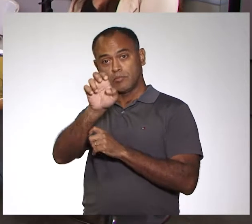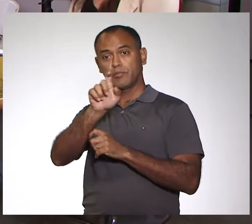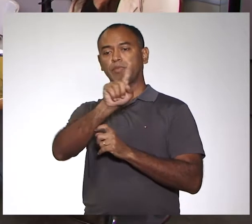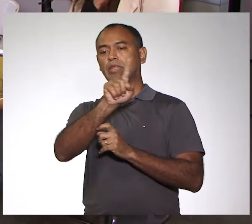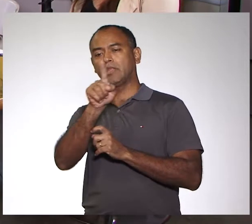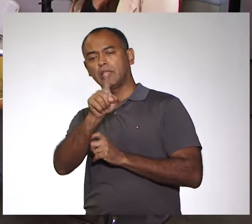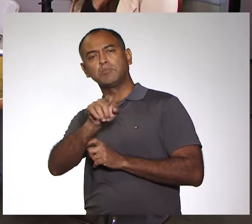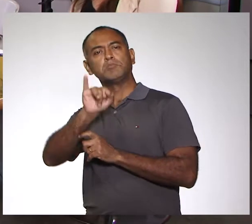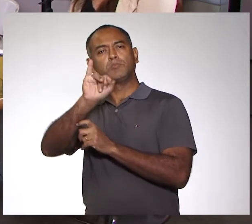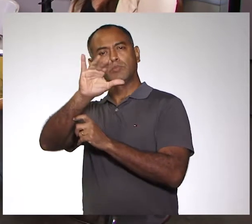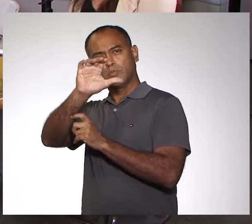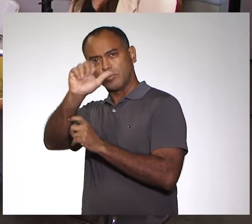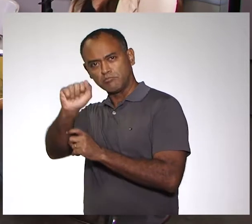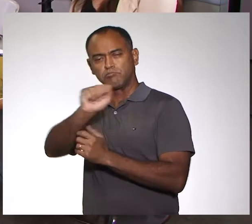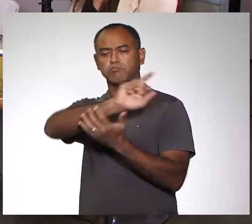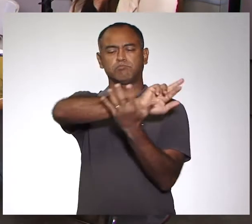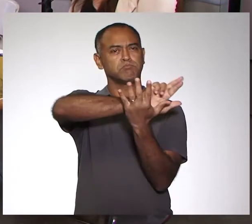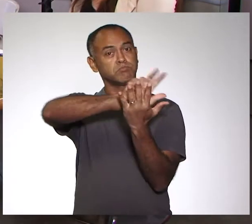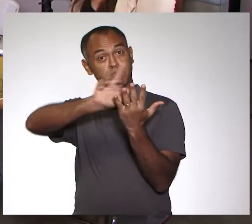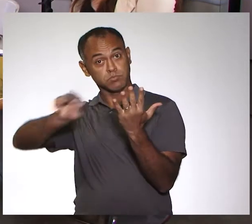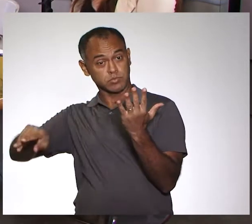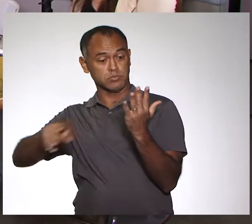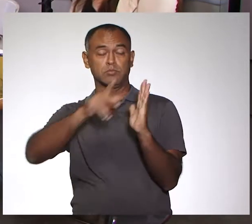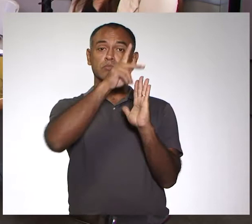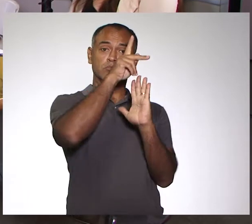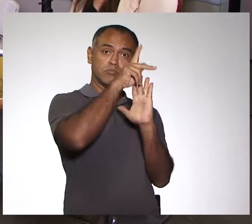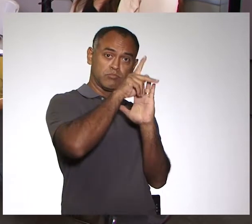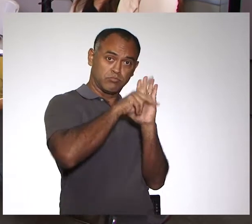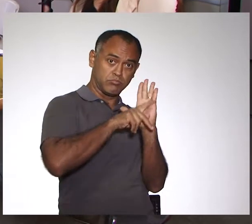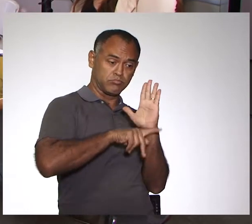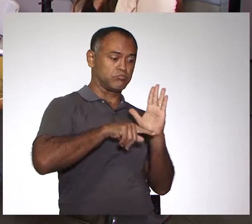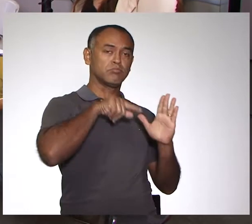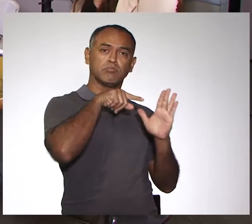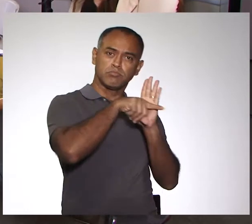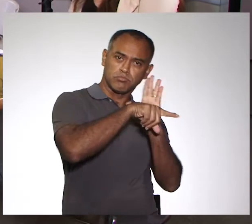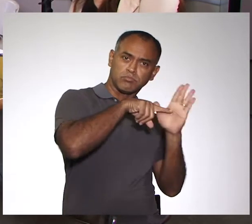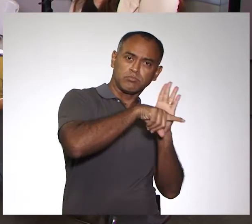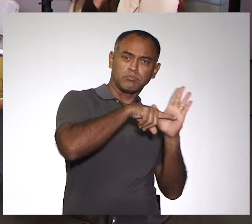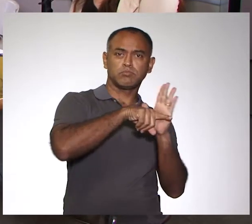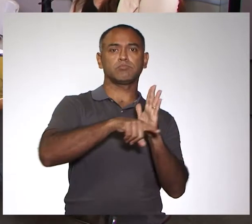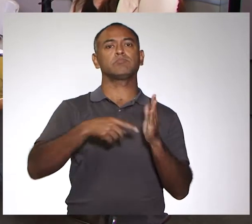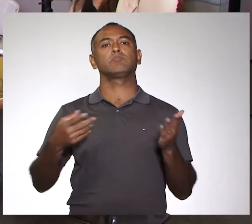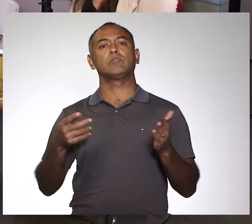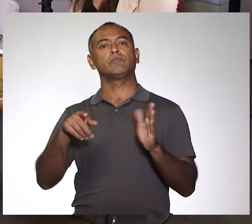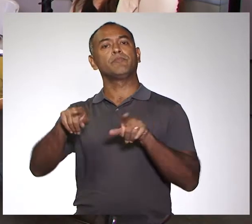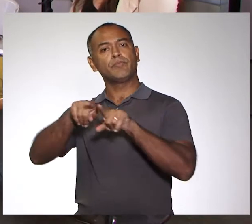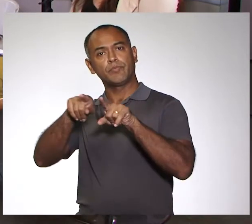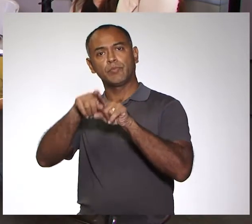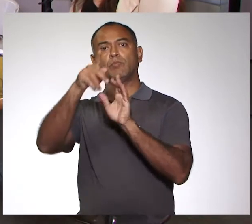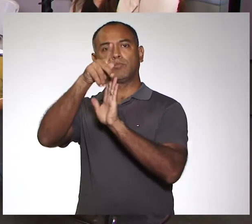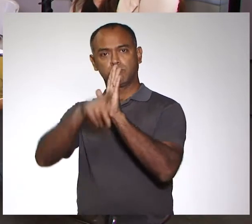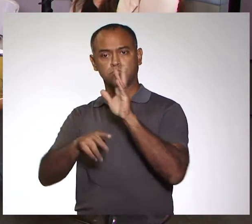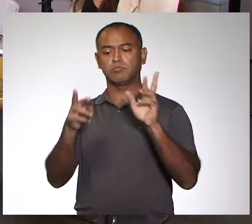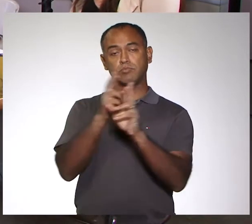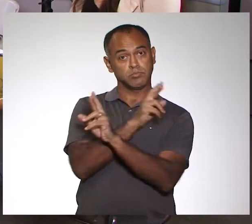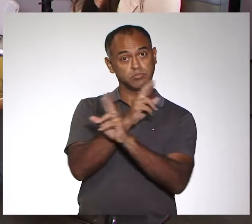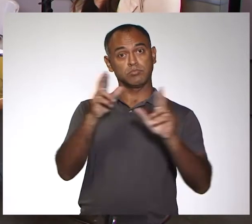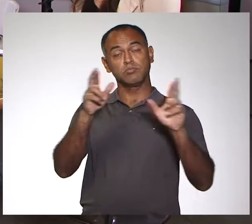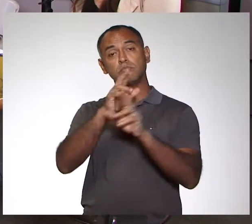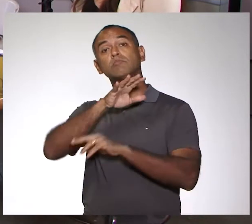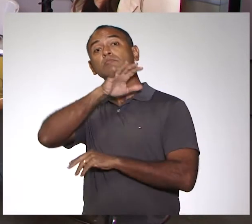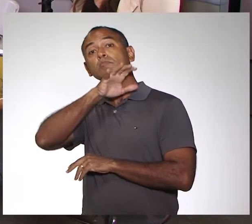chikungunha, zika. Então, nós tivemos projeto em cima disso, e também projeto relacionado com